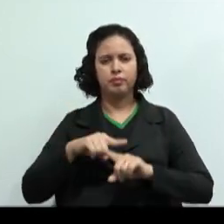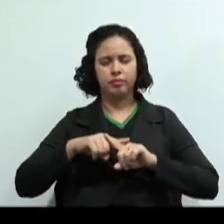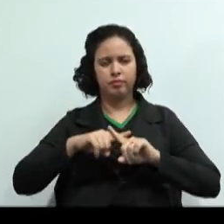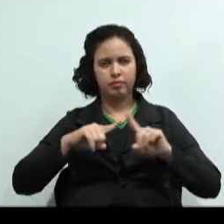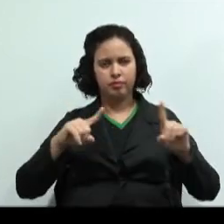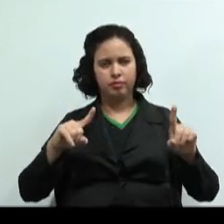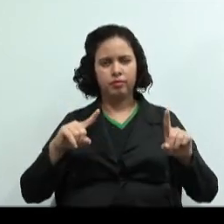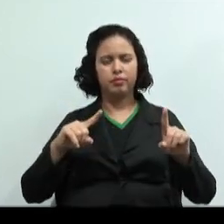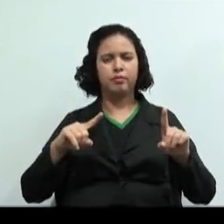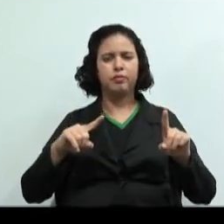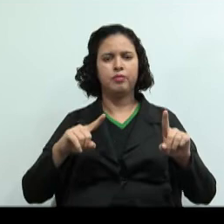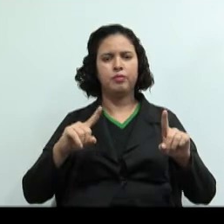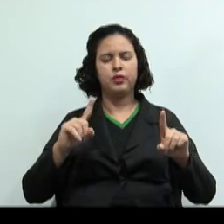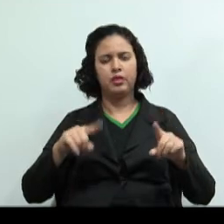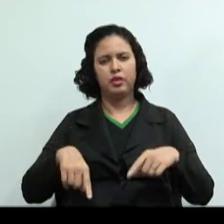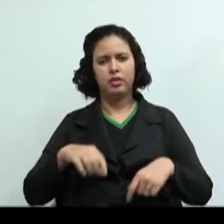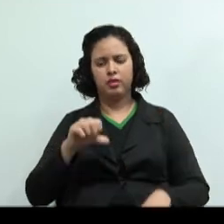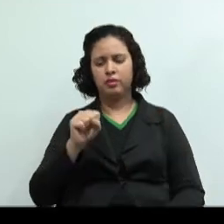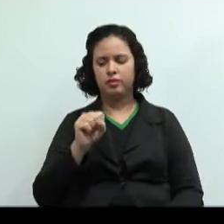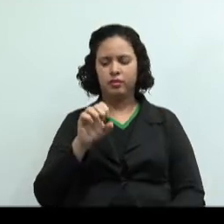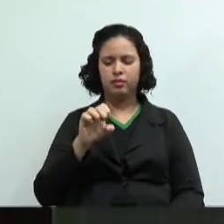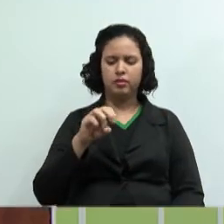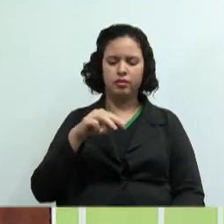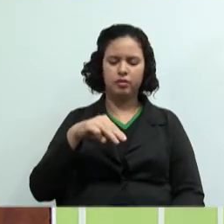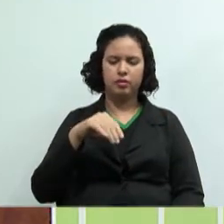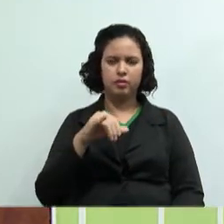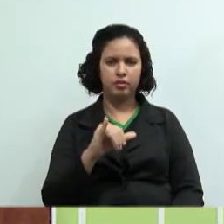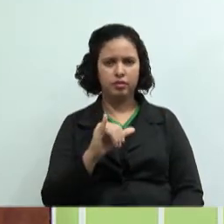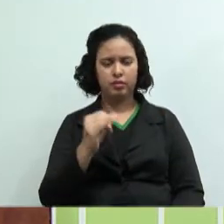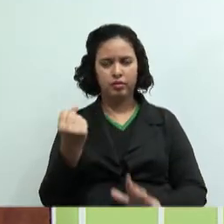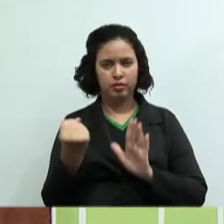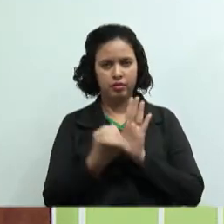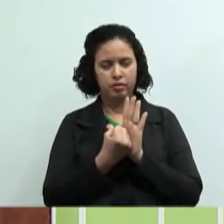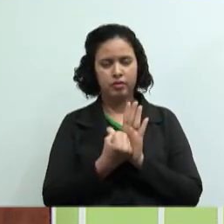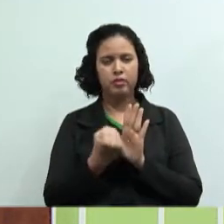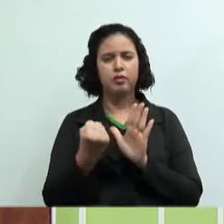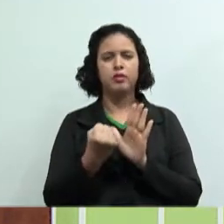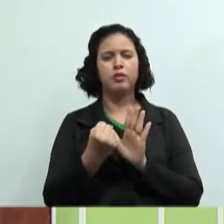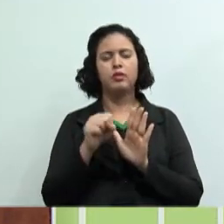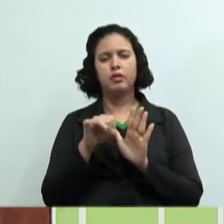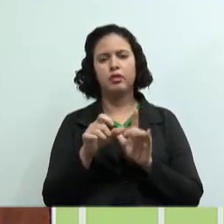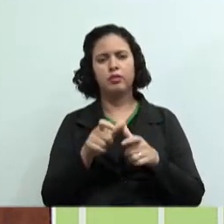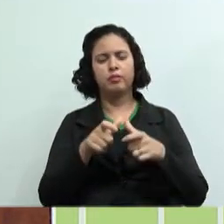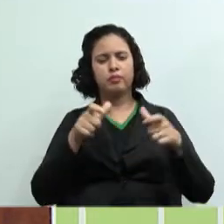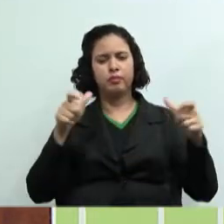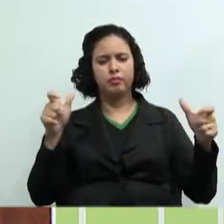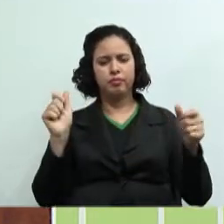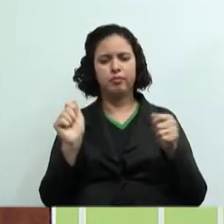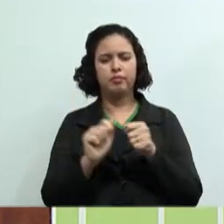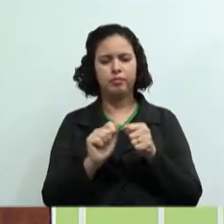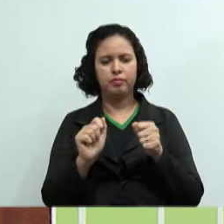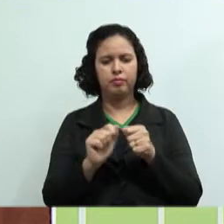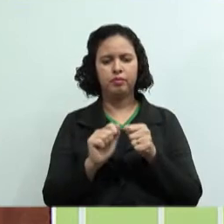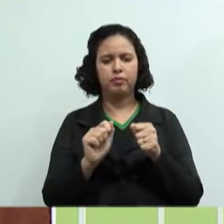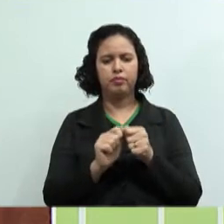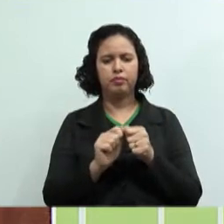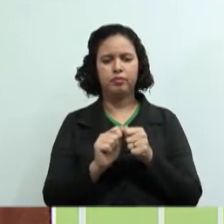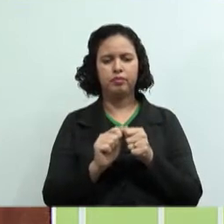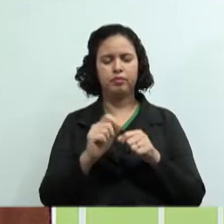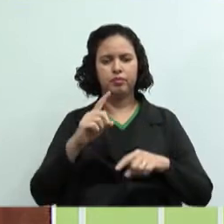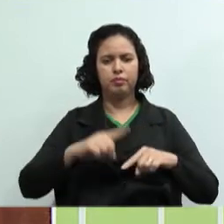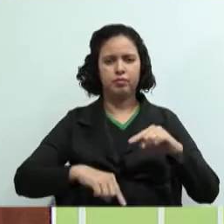torna-se semifixo se você aumentar a produção desse